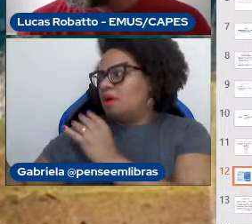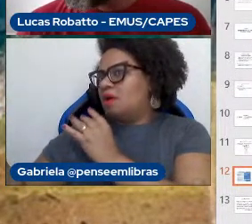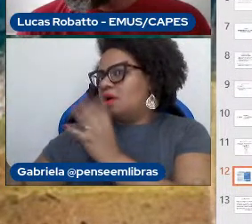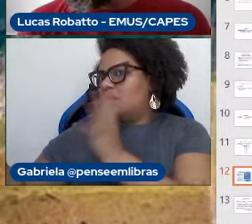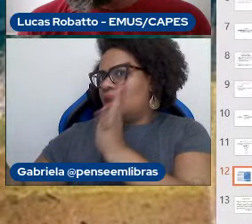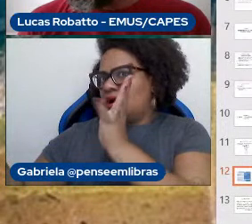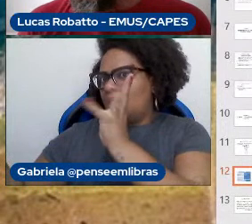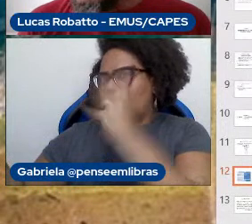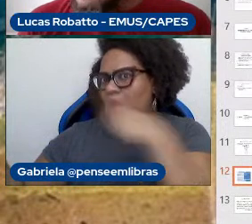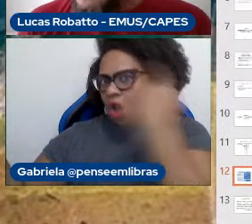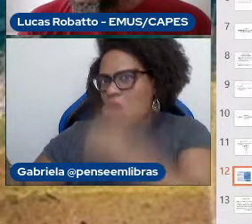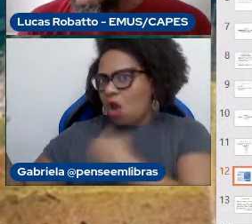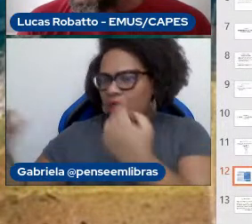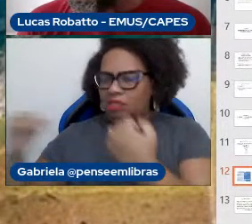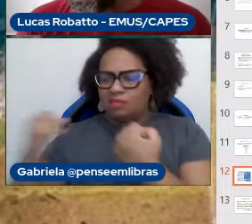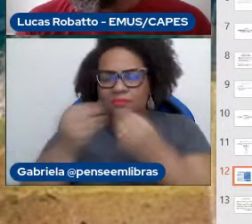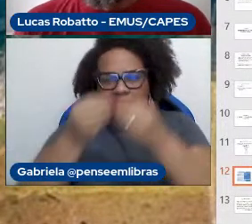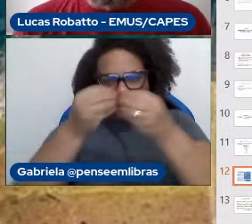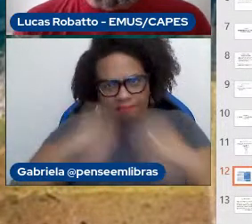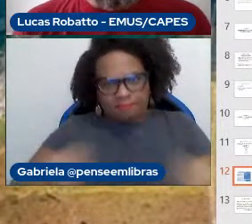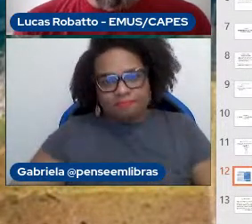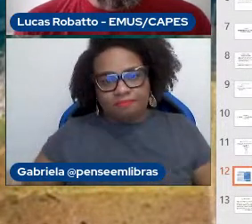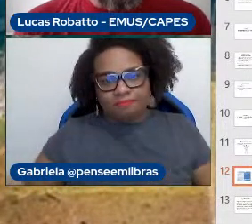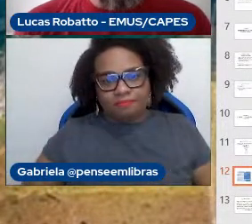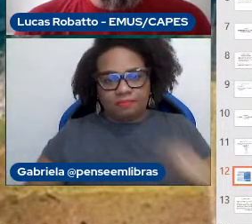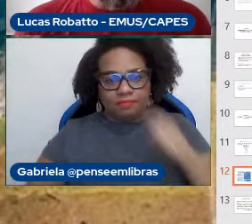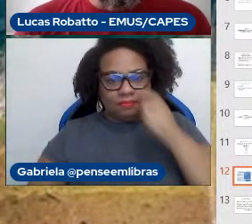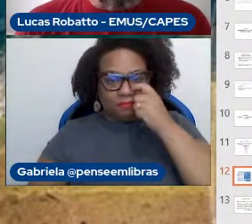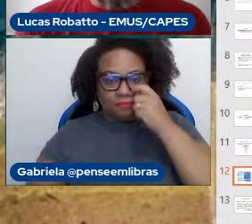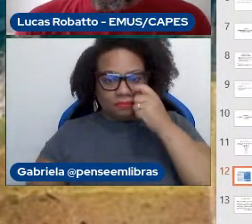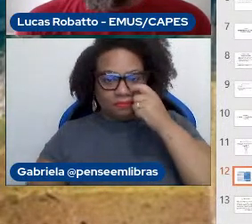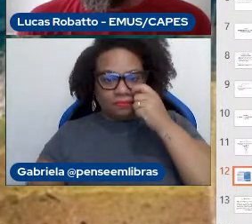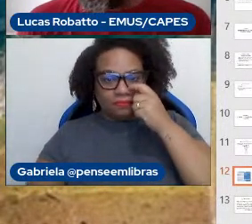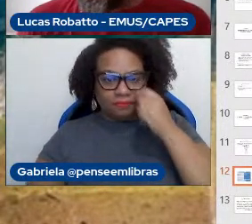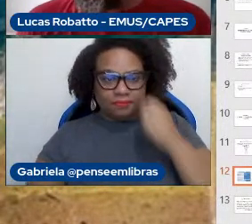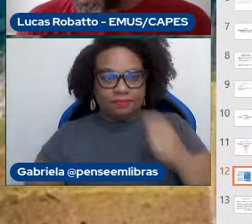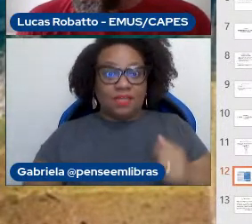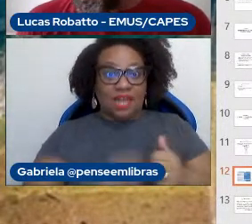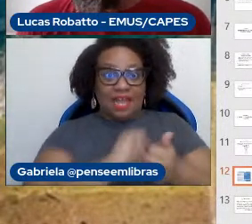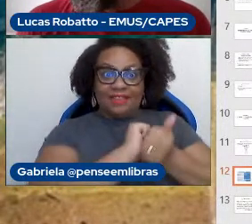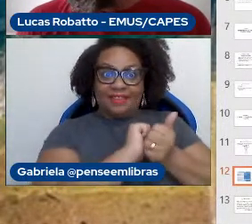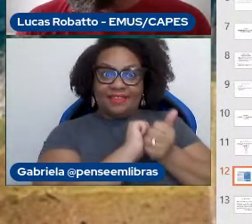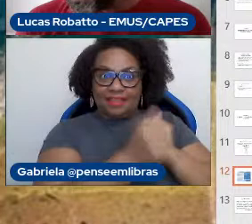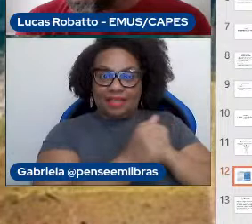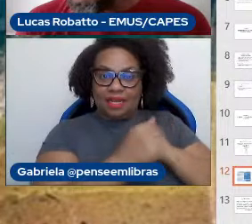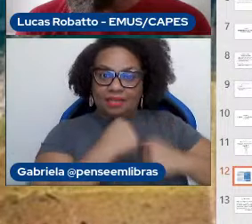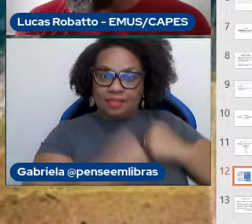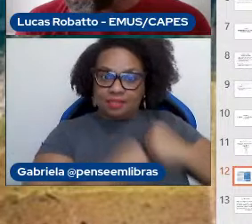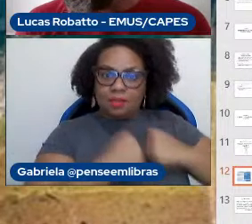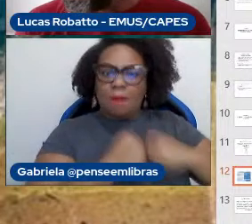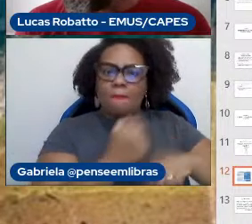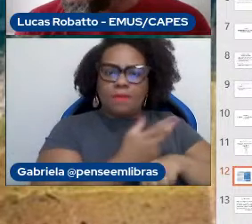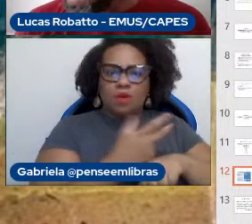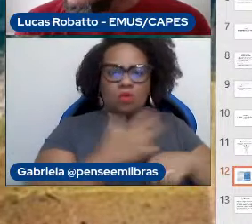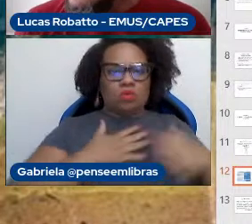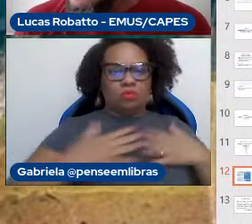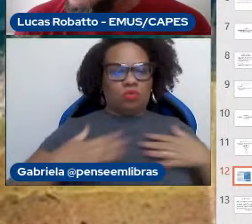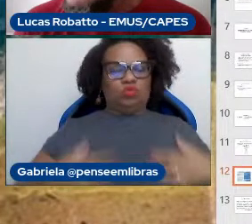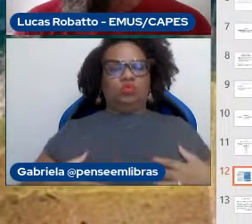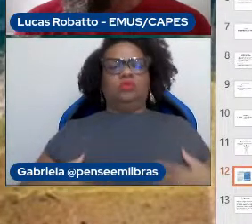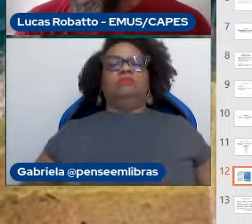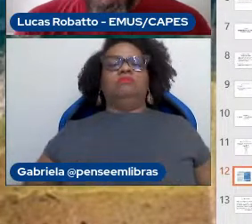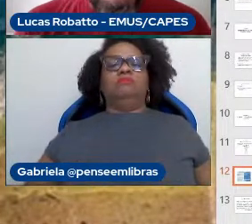danoso. Atletas têm, por tradição, a busca por uma boa postura, enquanto que músicos